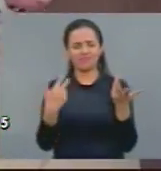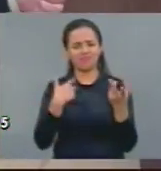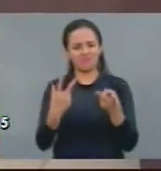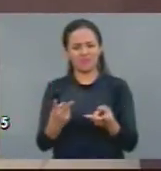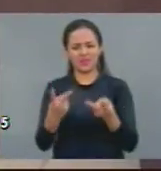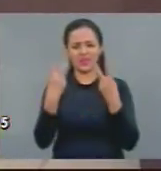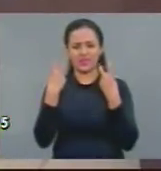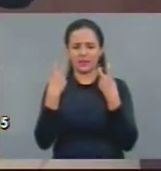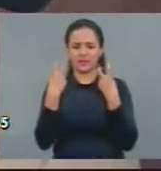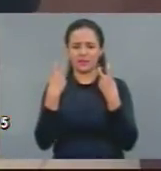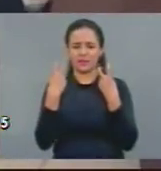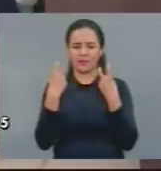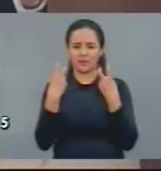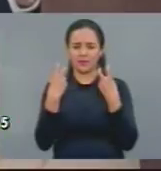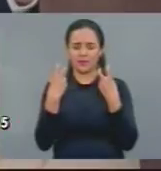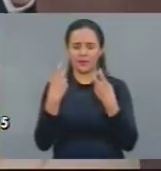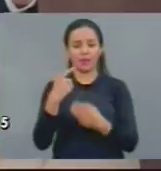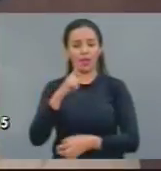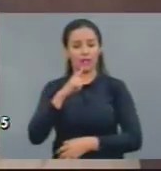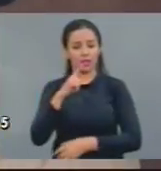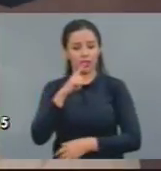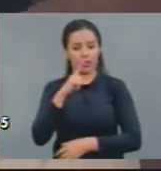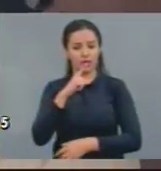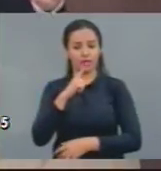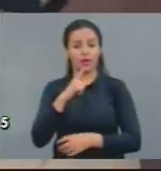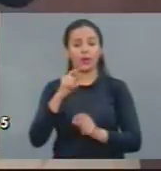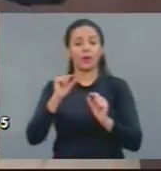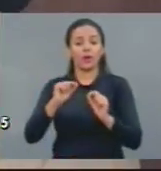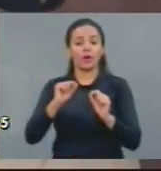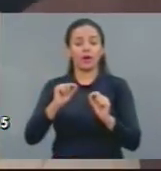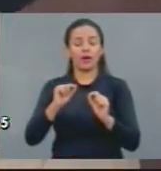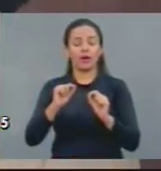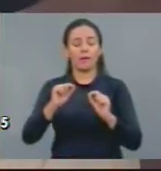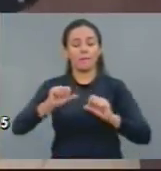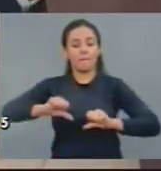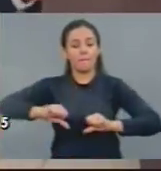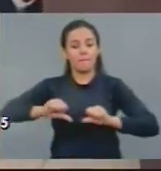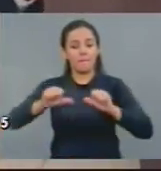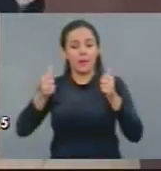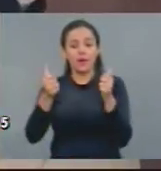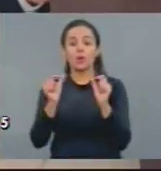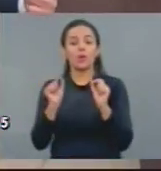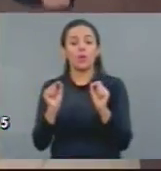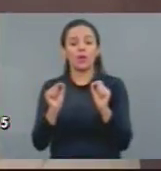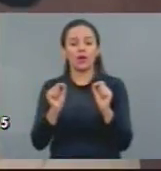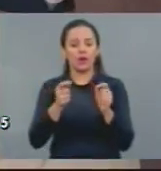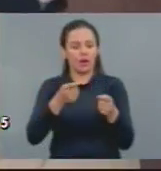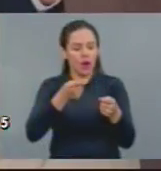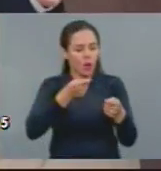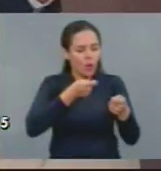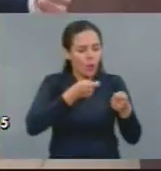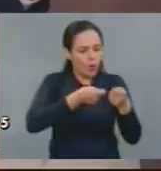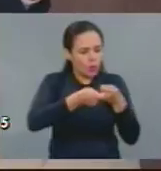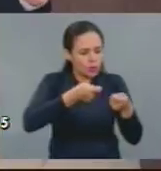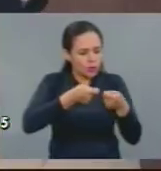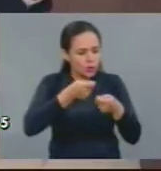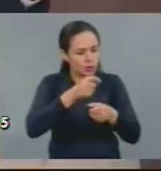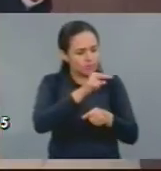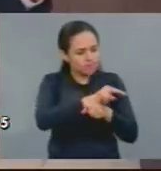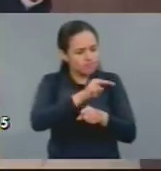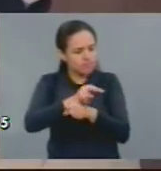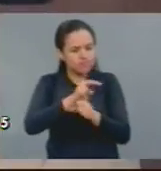as contradições. Nós tínhamos que melhorar a capacidade de controle, estimular outras